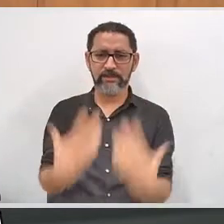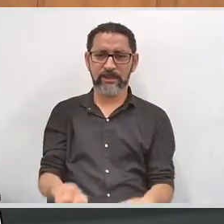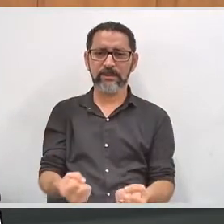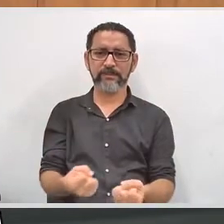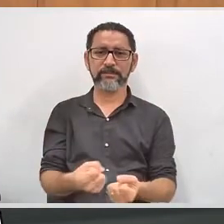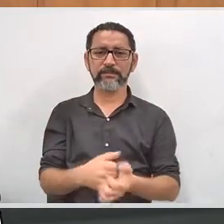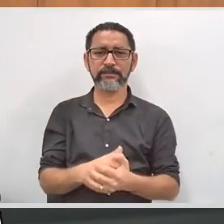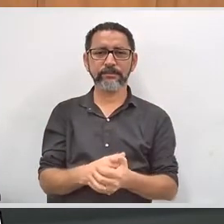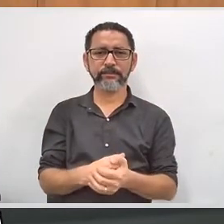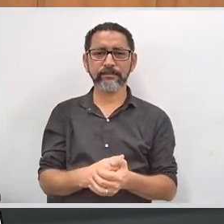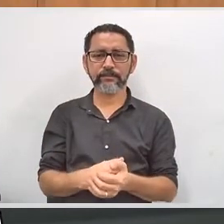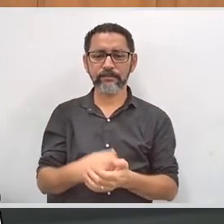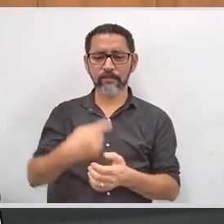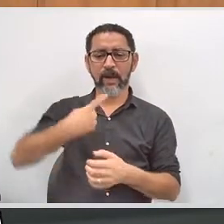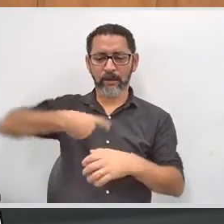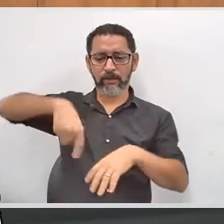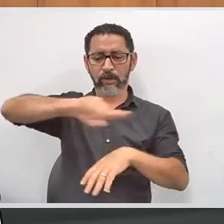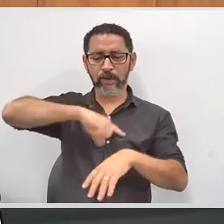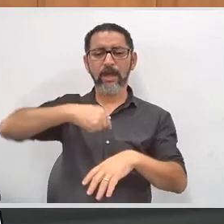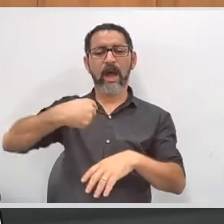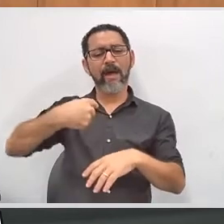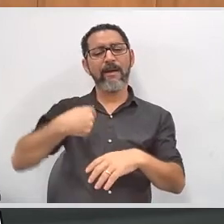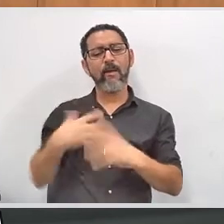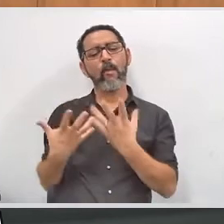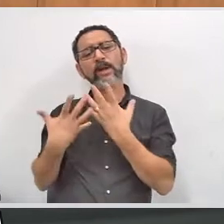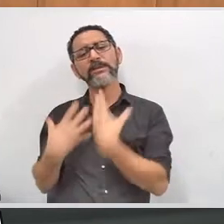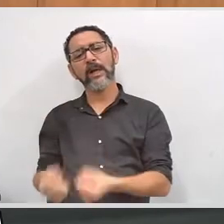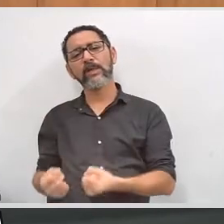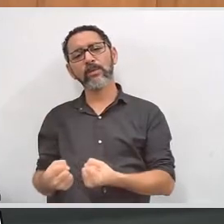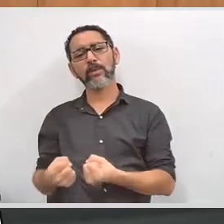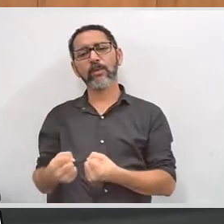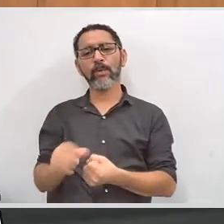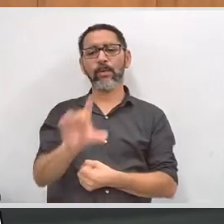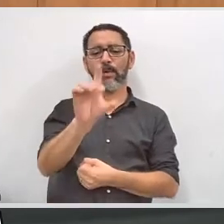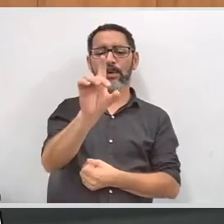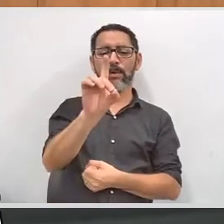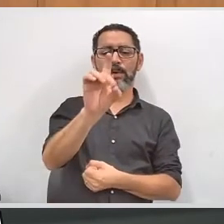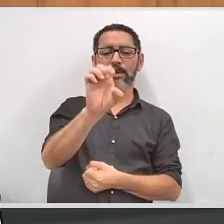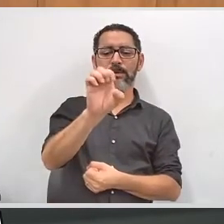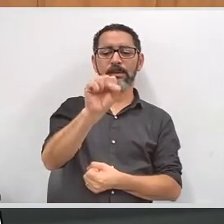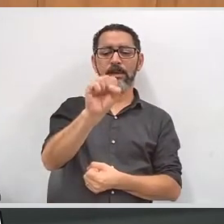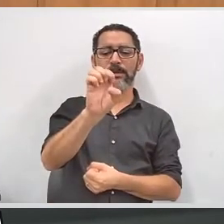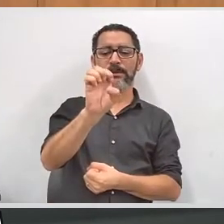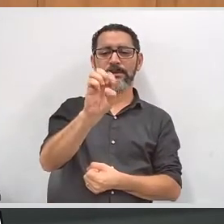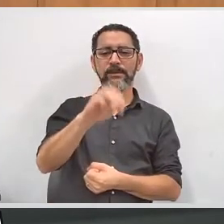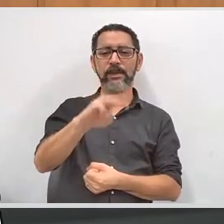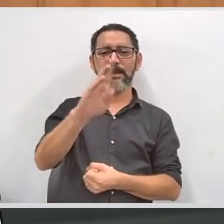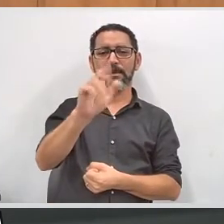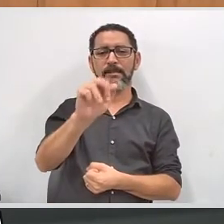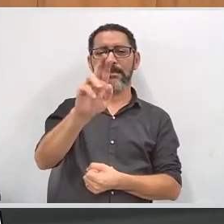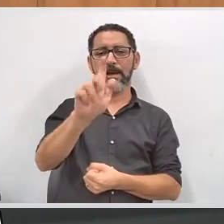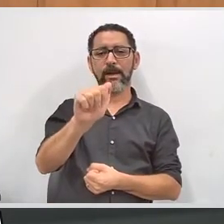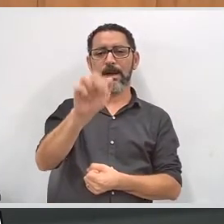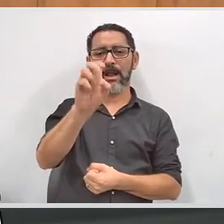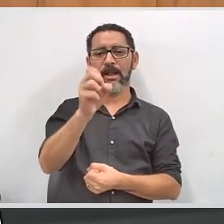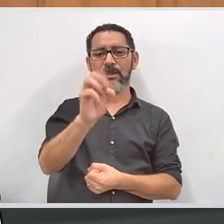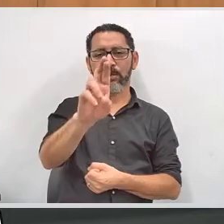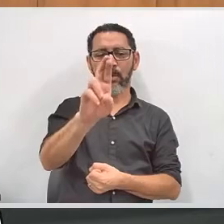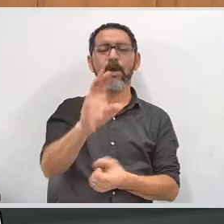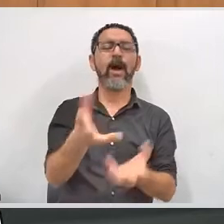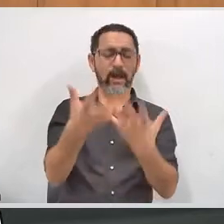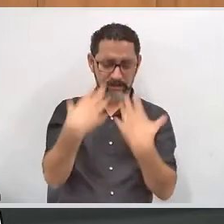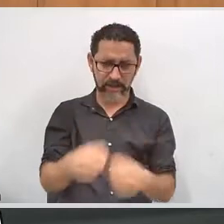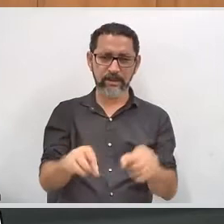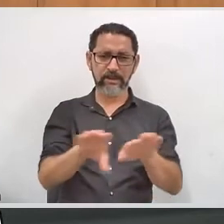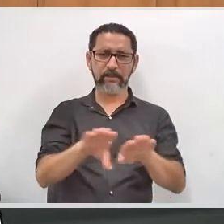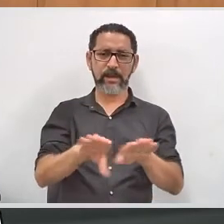Semana da Inclusão, aquela que foi realizada em 2017, em Betim Contagem, eu tinha me esquecido Betim, Betim Contagem, Uberaba e